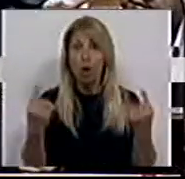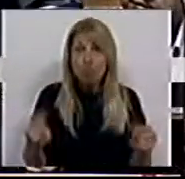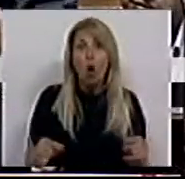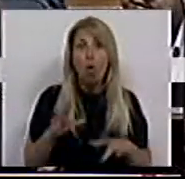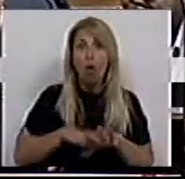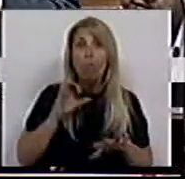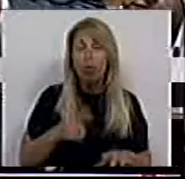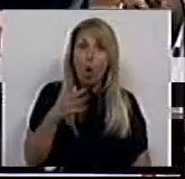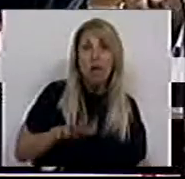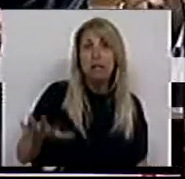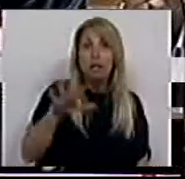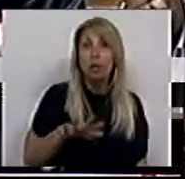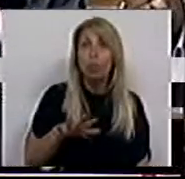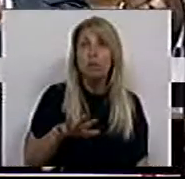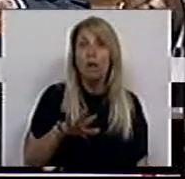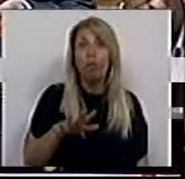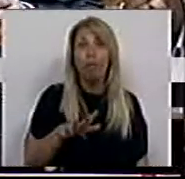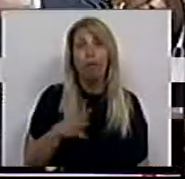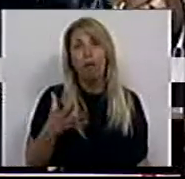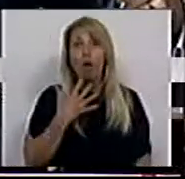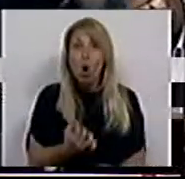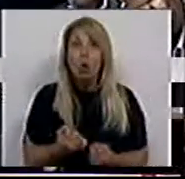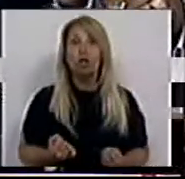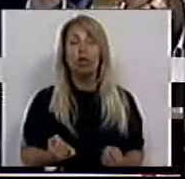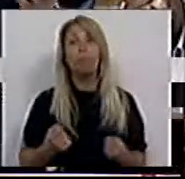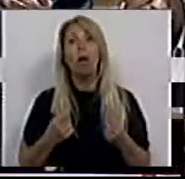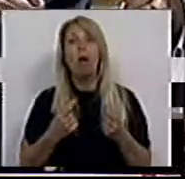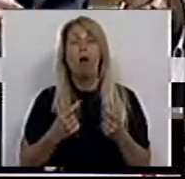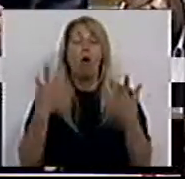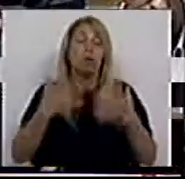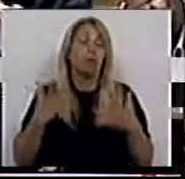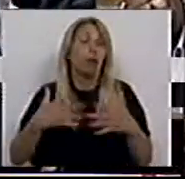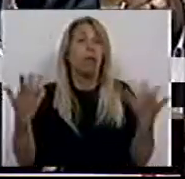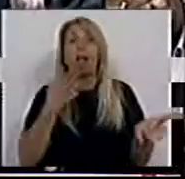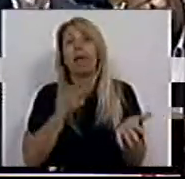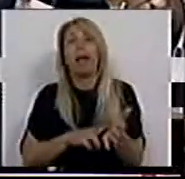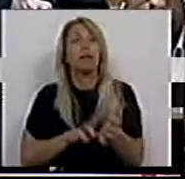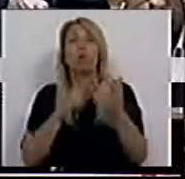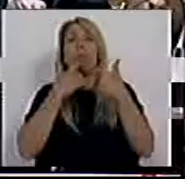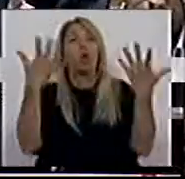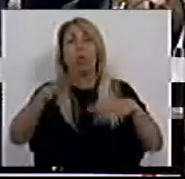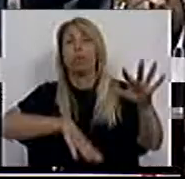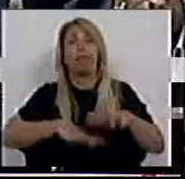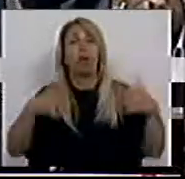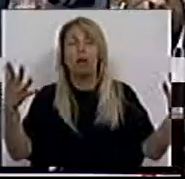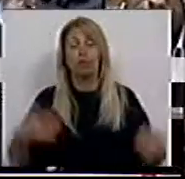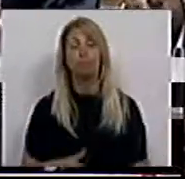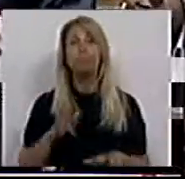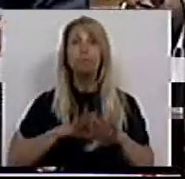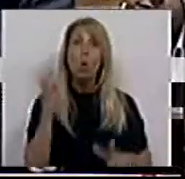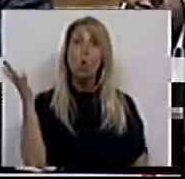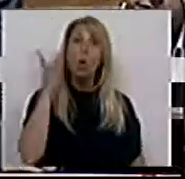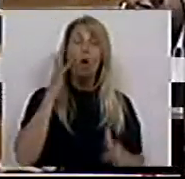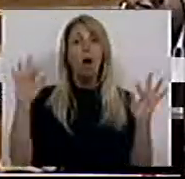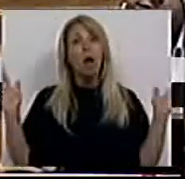circunstância de constrangimento orçamental, que é sempre o pretexto para tudo, para um número reduzido das